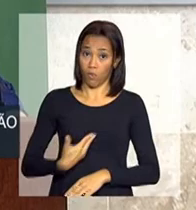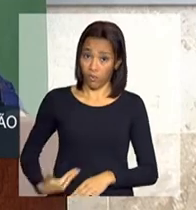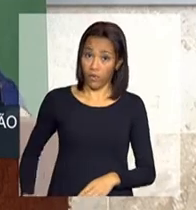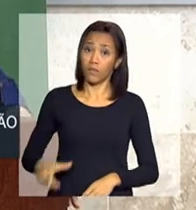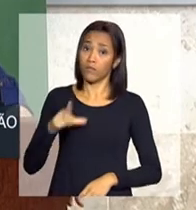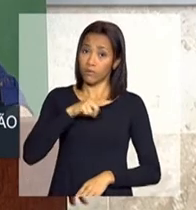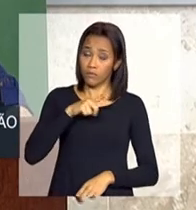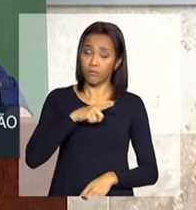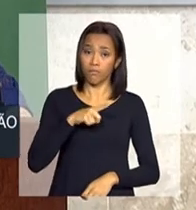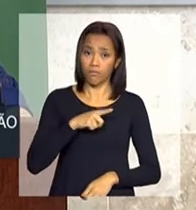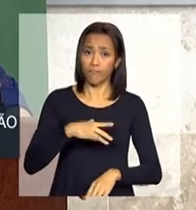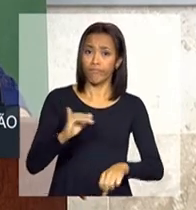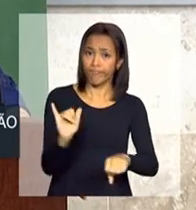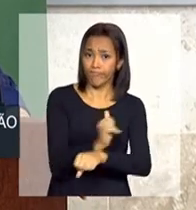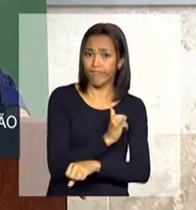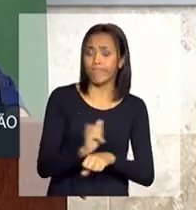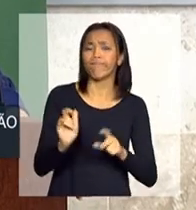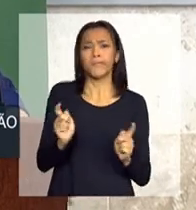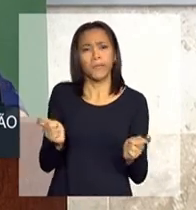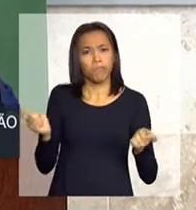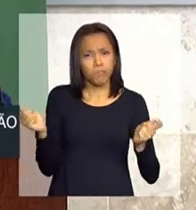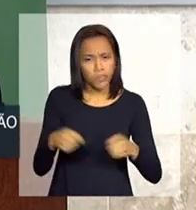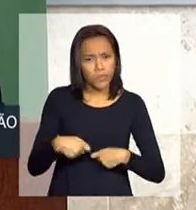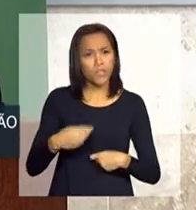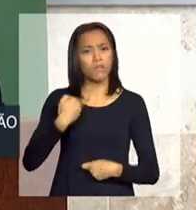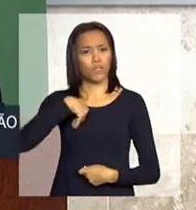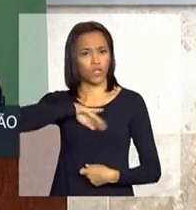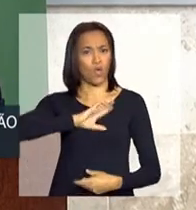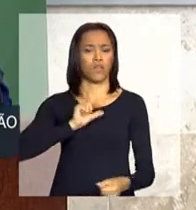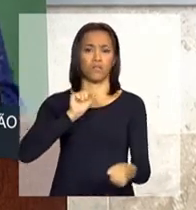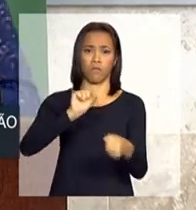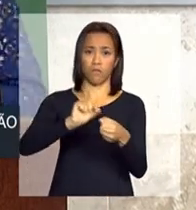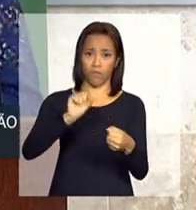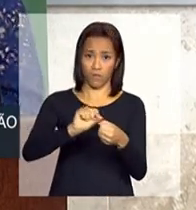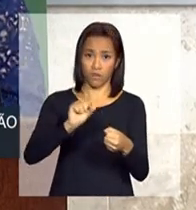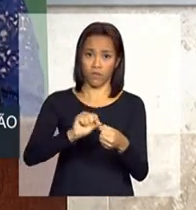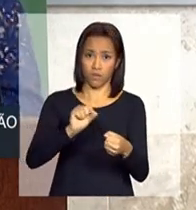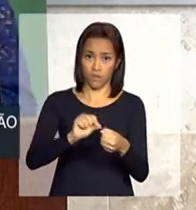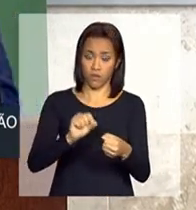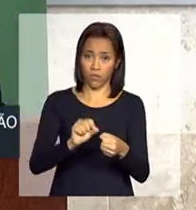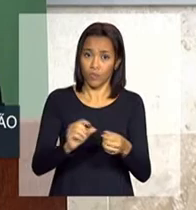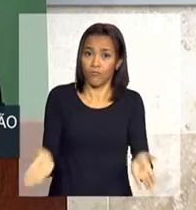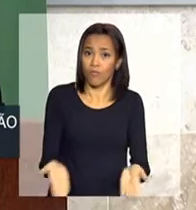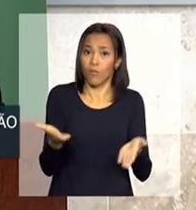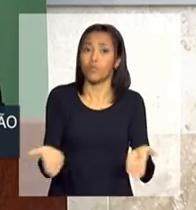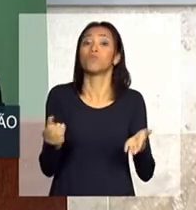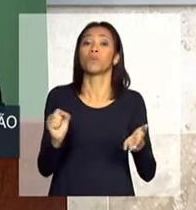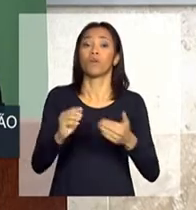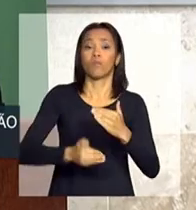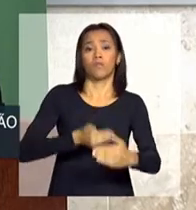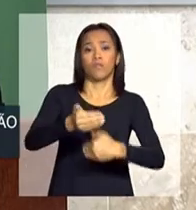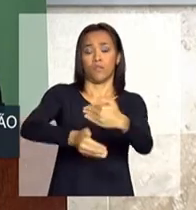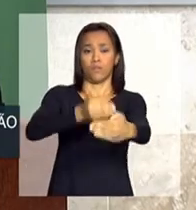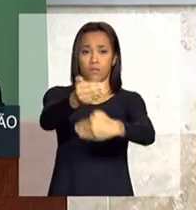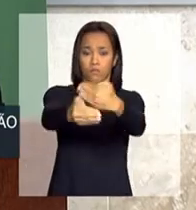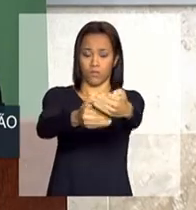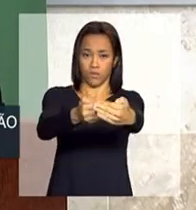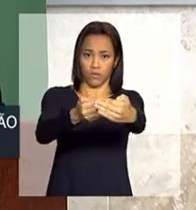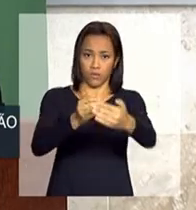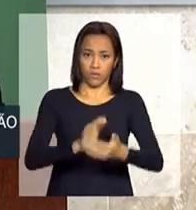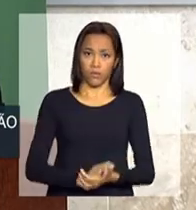que permitem que nós façamos a indução ao desenvolvimento, que